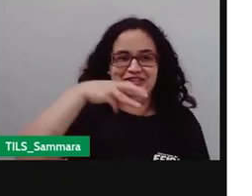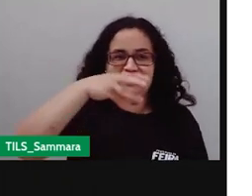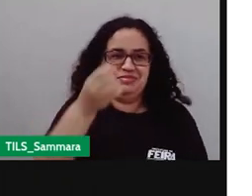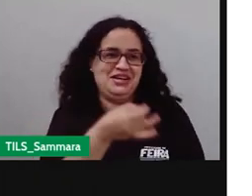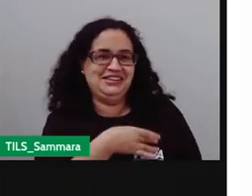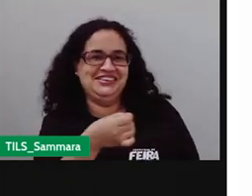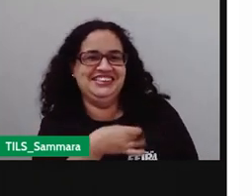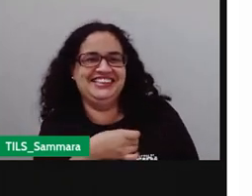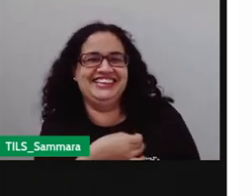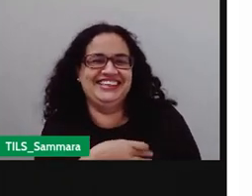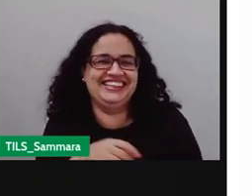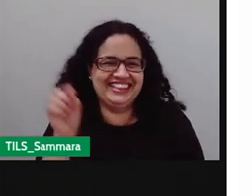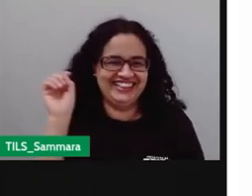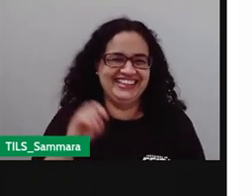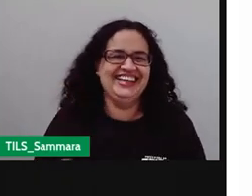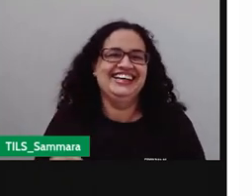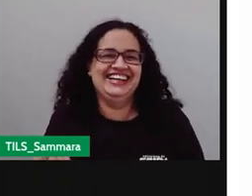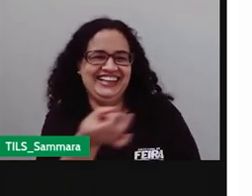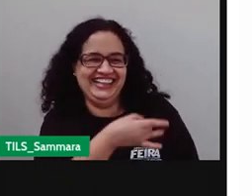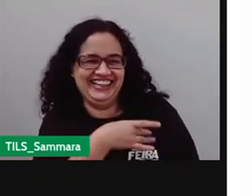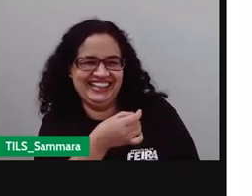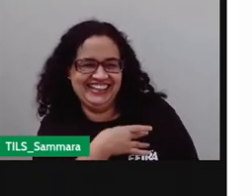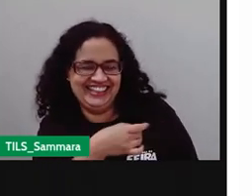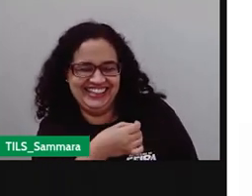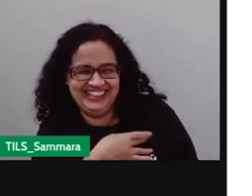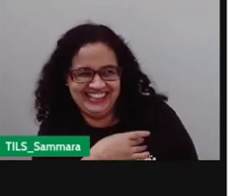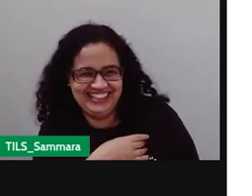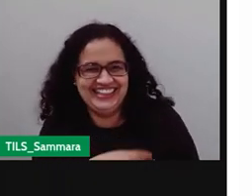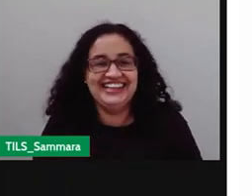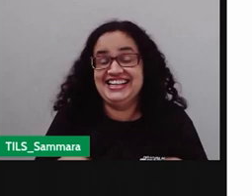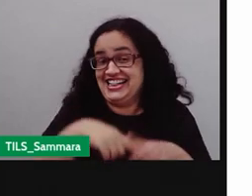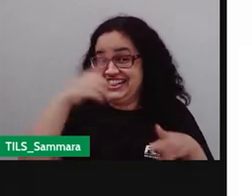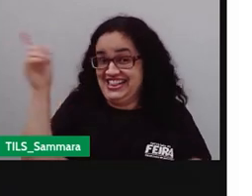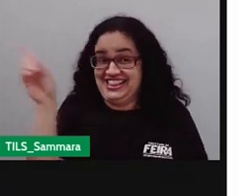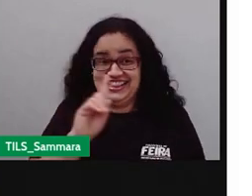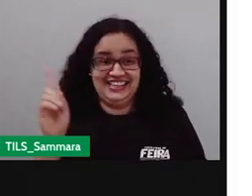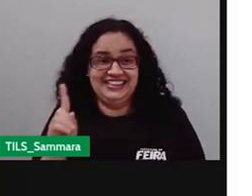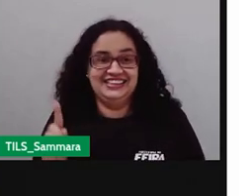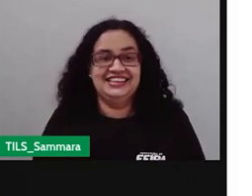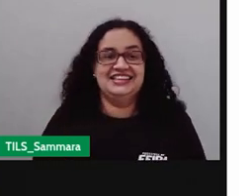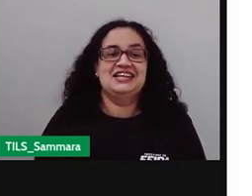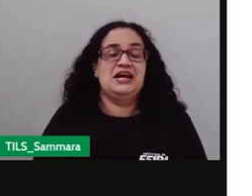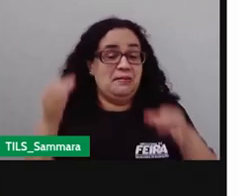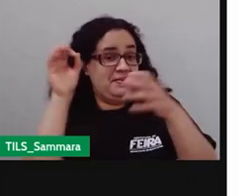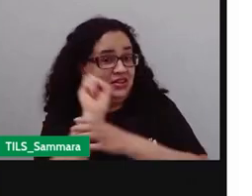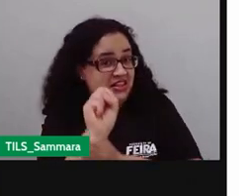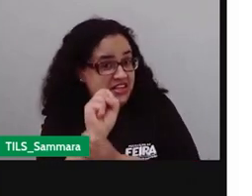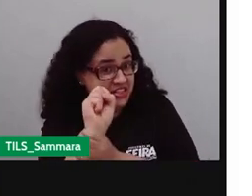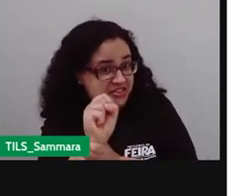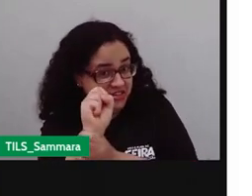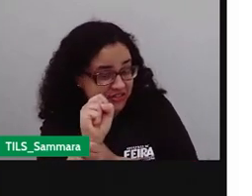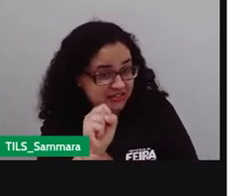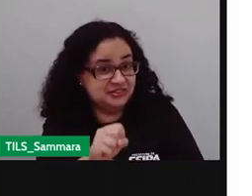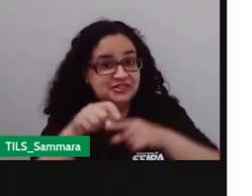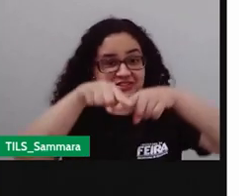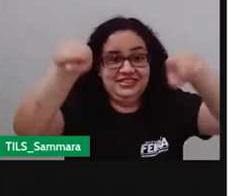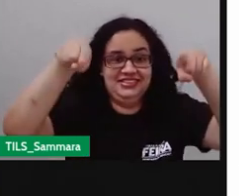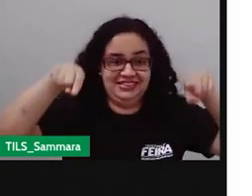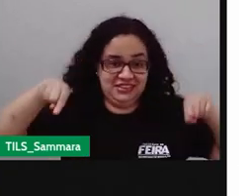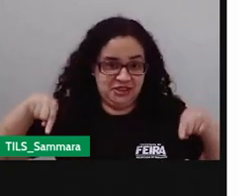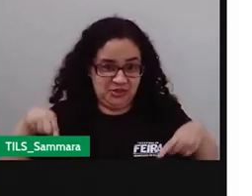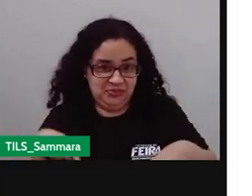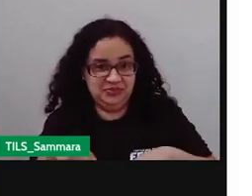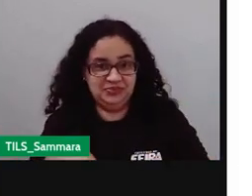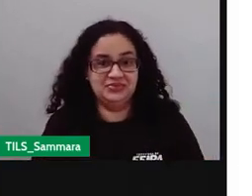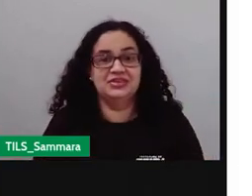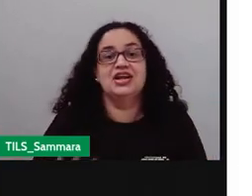Eu não, eu não iria. Ah, Samara diz que tem medo, gente, eu não iria de jeito nenhum, prefiro a segurança de uma sala de aula, tá?